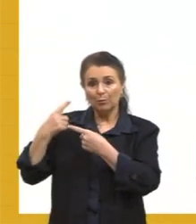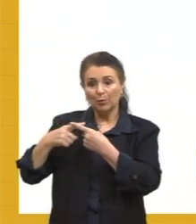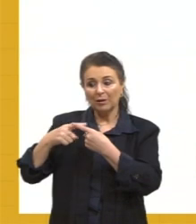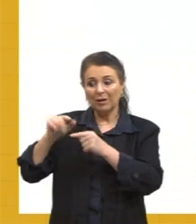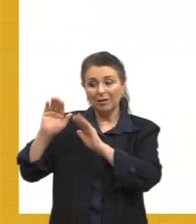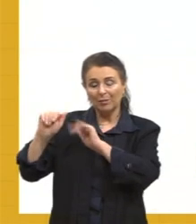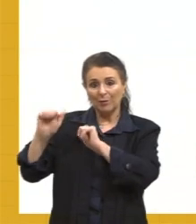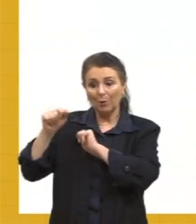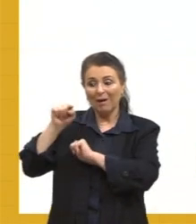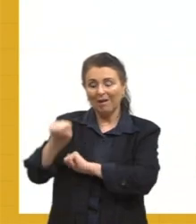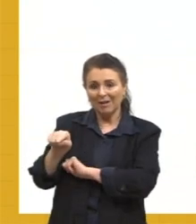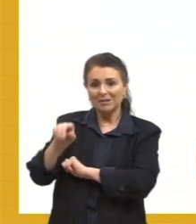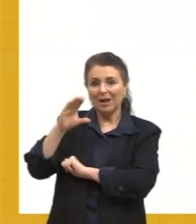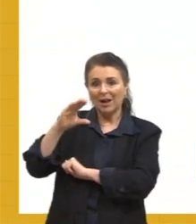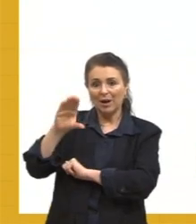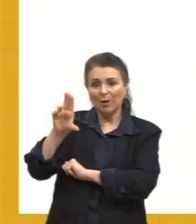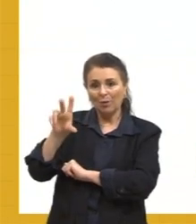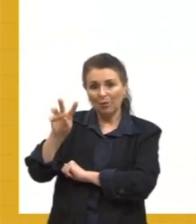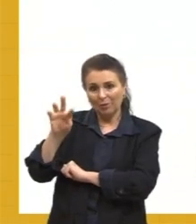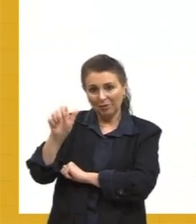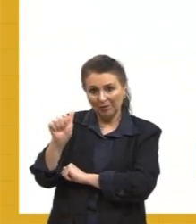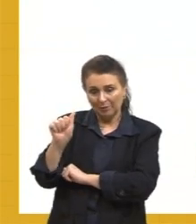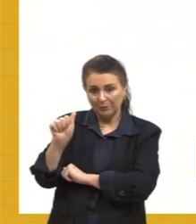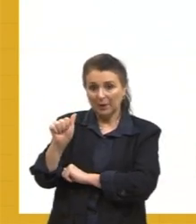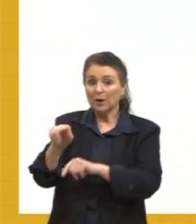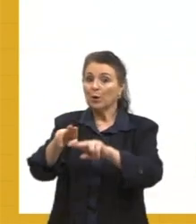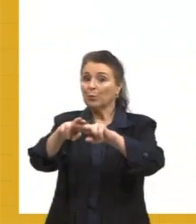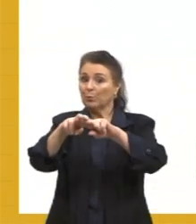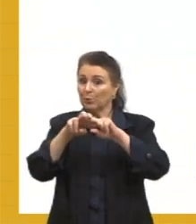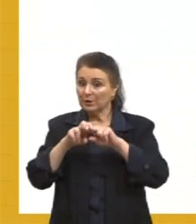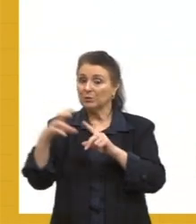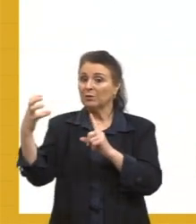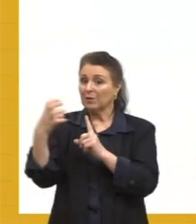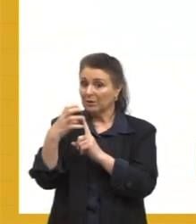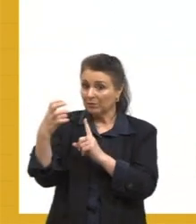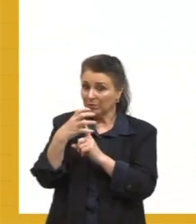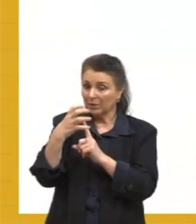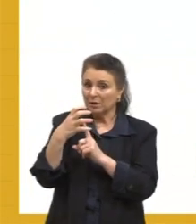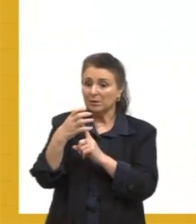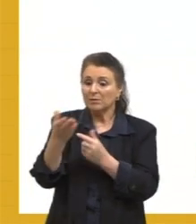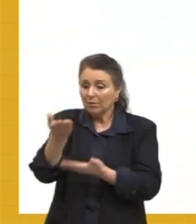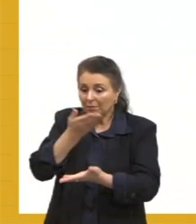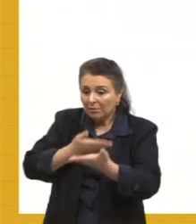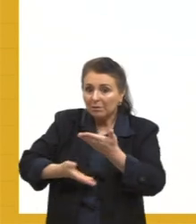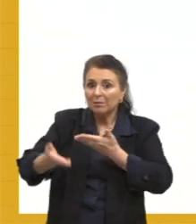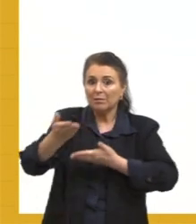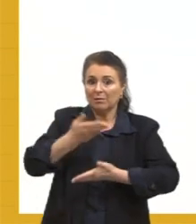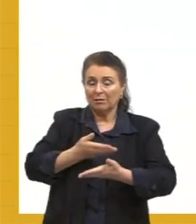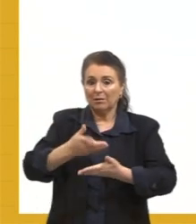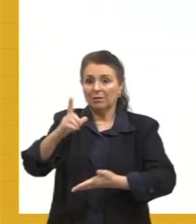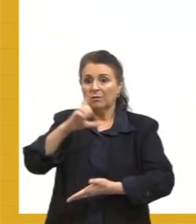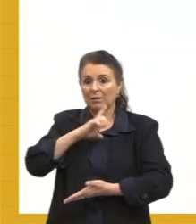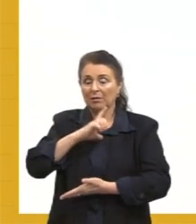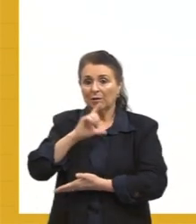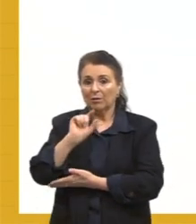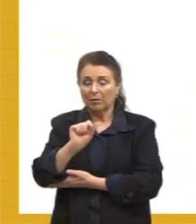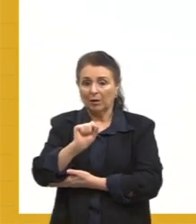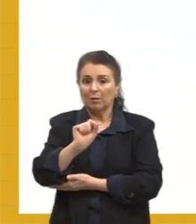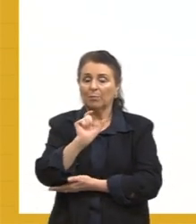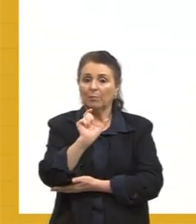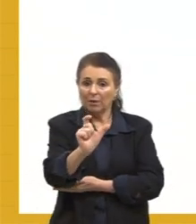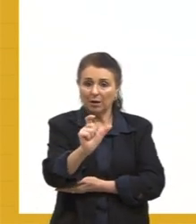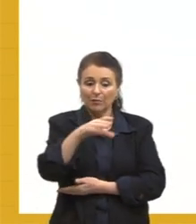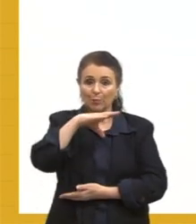língua culta. Devido a essa proximidade, as influências tornaram-se recíprocas. Então, nós vamos ter, gente, palavras